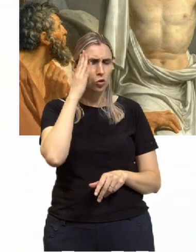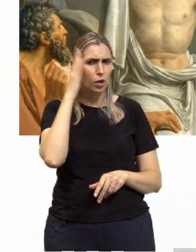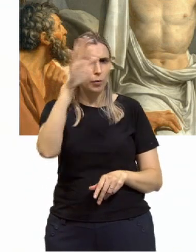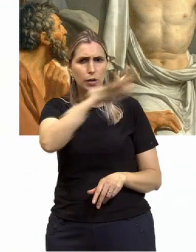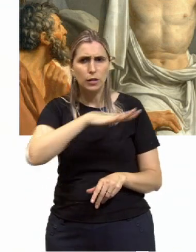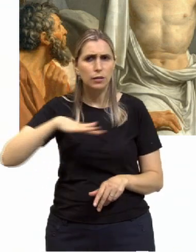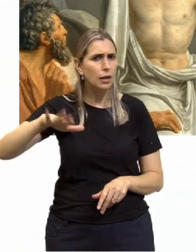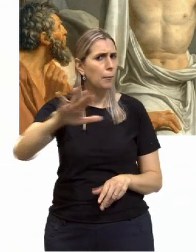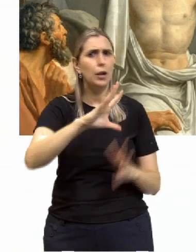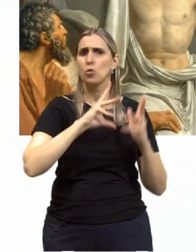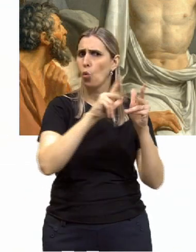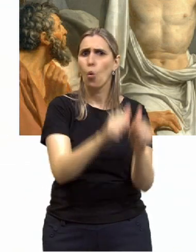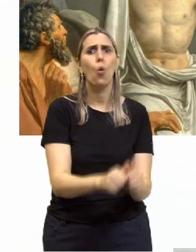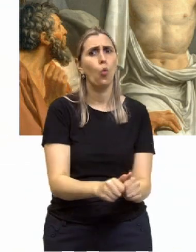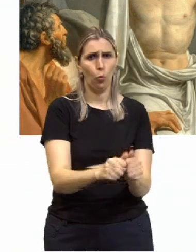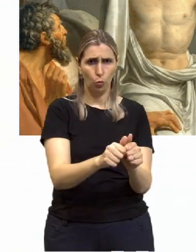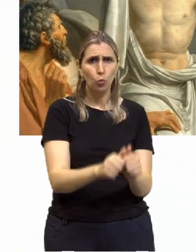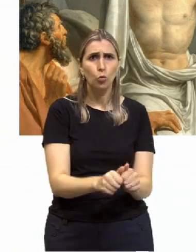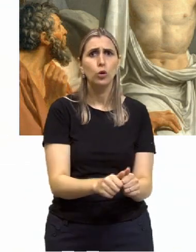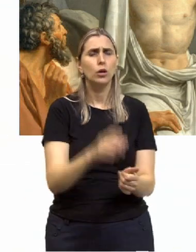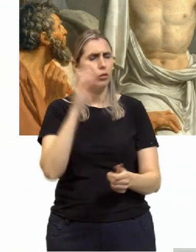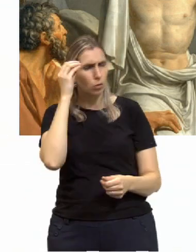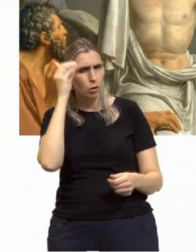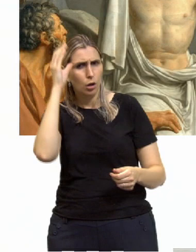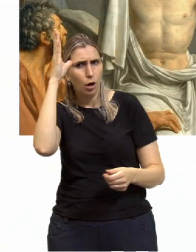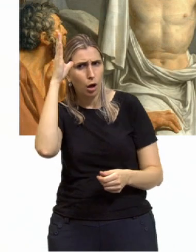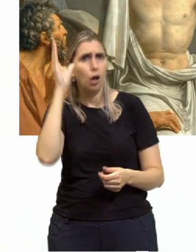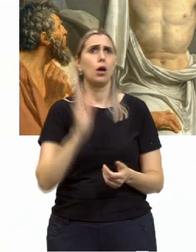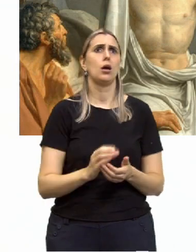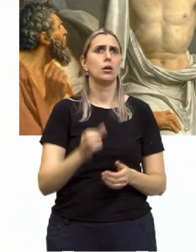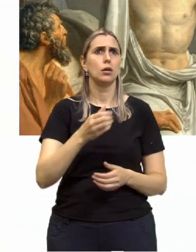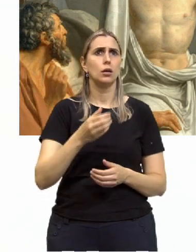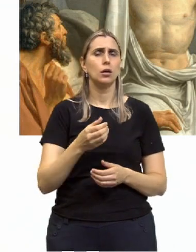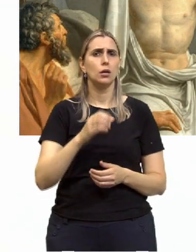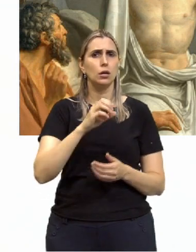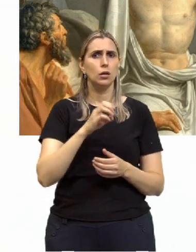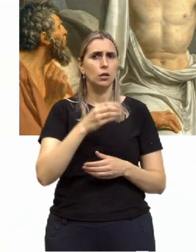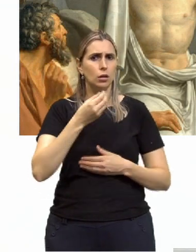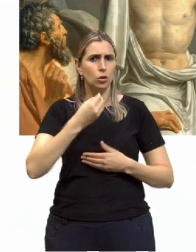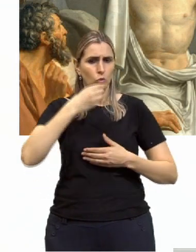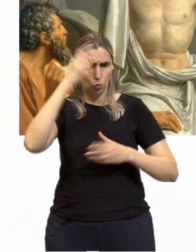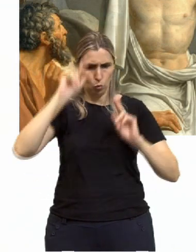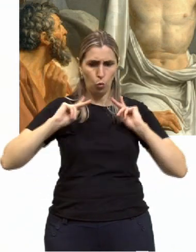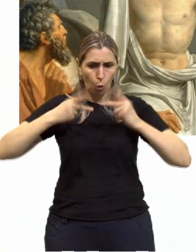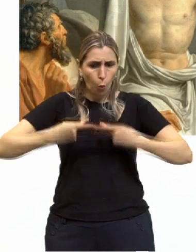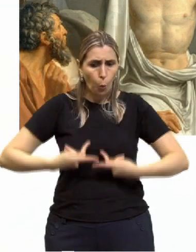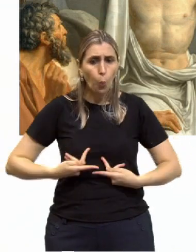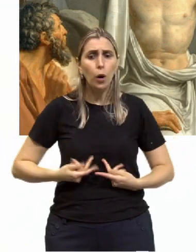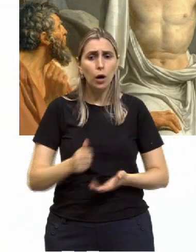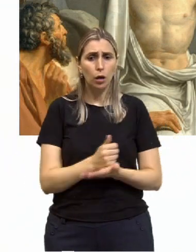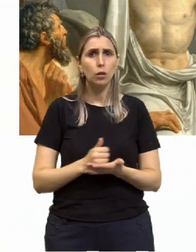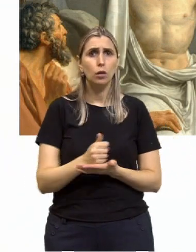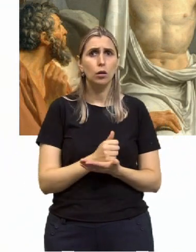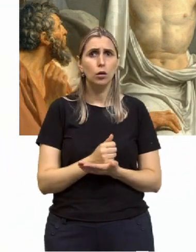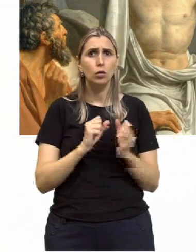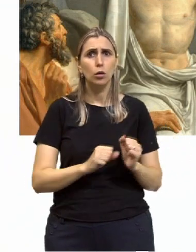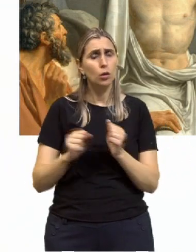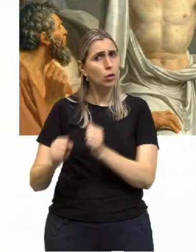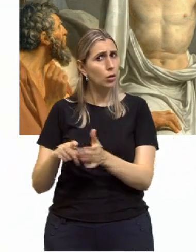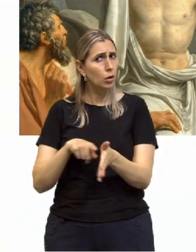válido, que decorre do conhecimento da essência humana. Eu posso fazer pergunta.